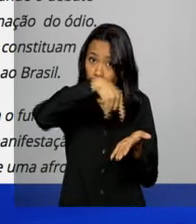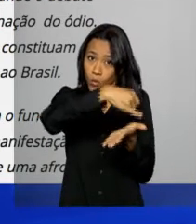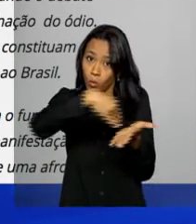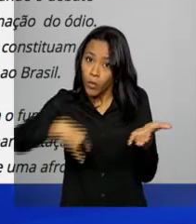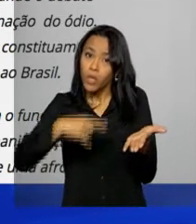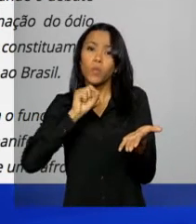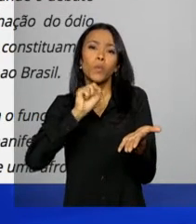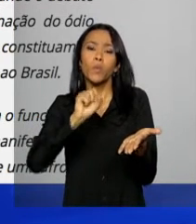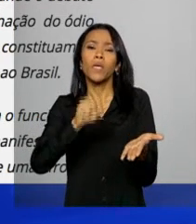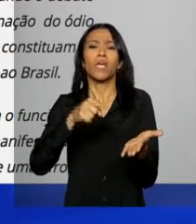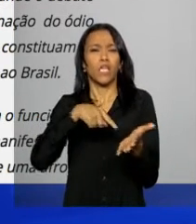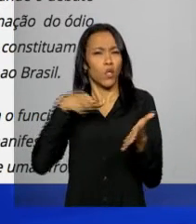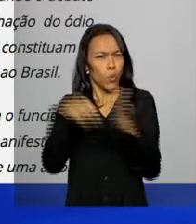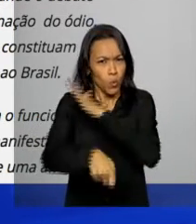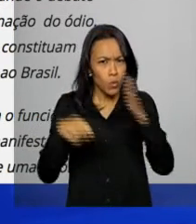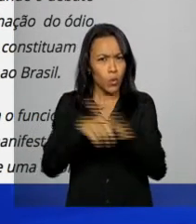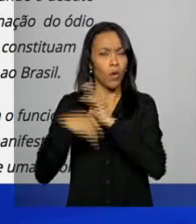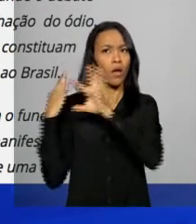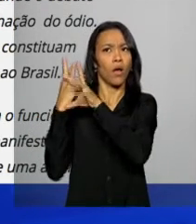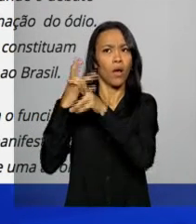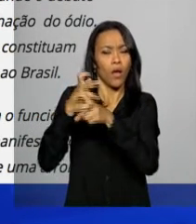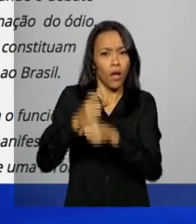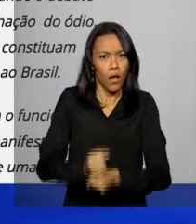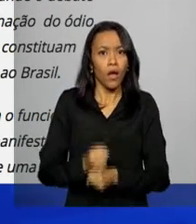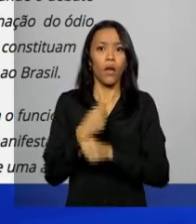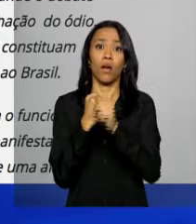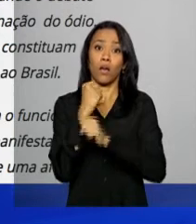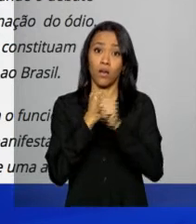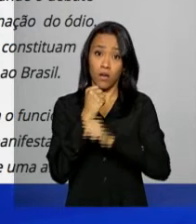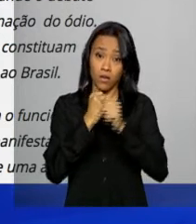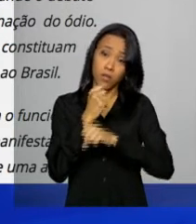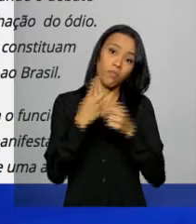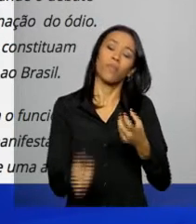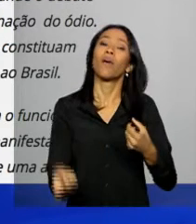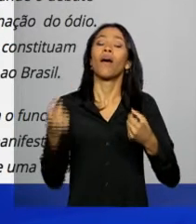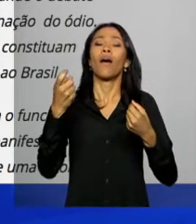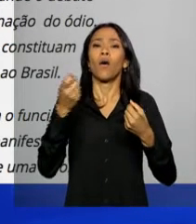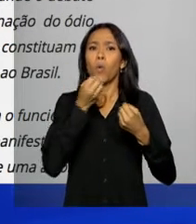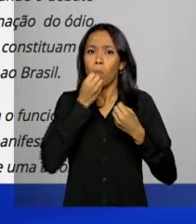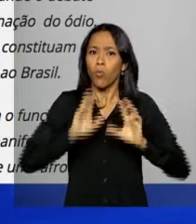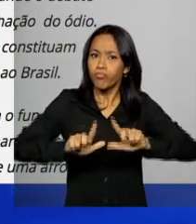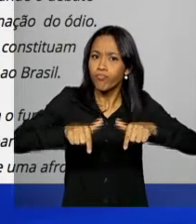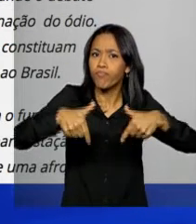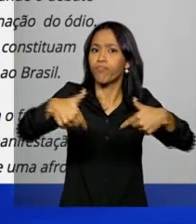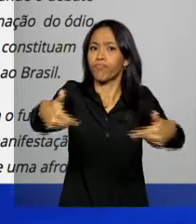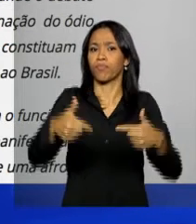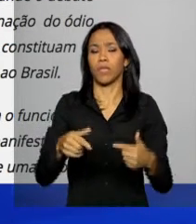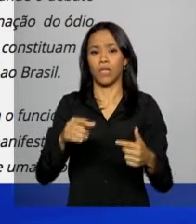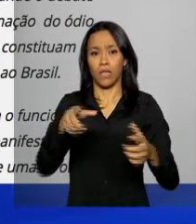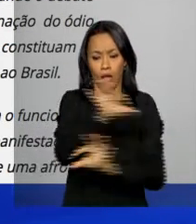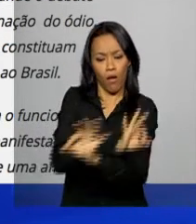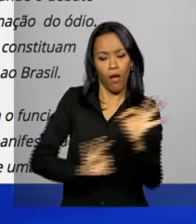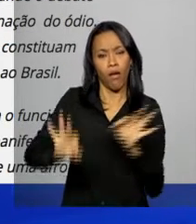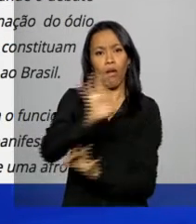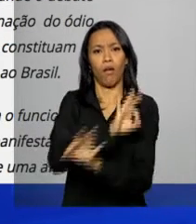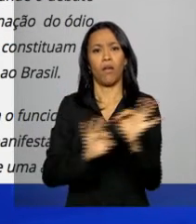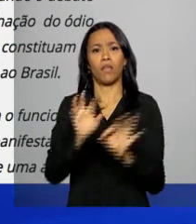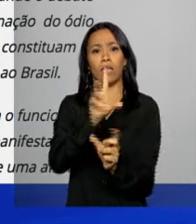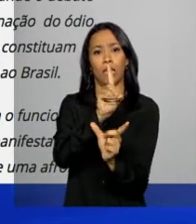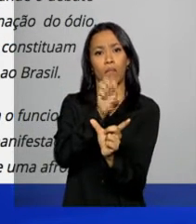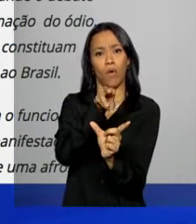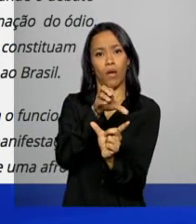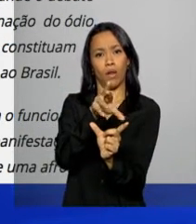Dilma Rousseff lembrou que lutou por muitos anos para o restabelecimento da ordem democrática, para o funcionamento adequado das